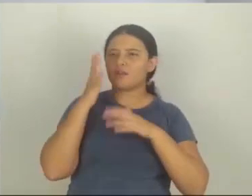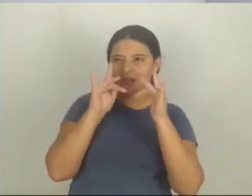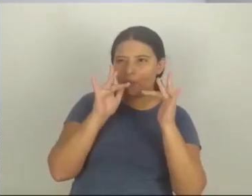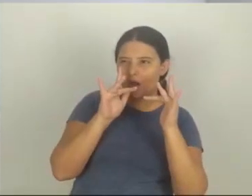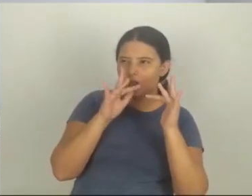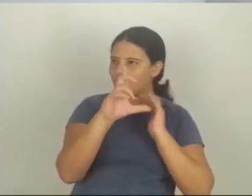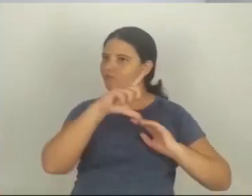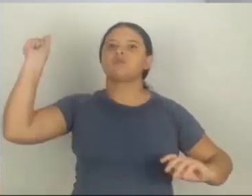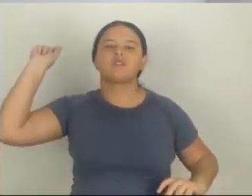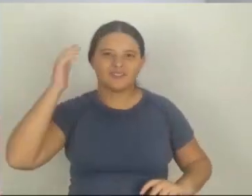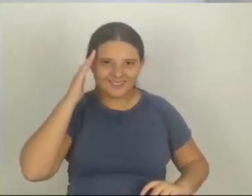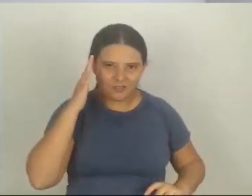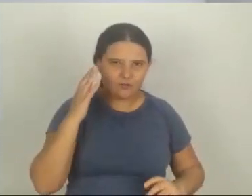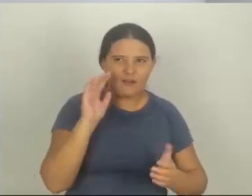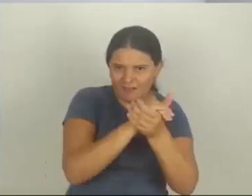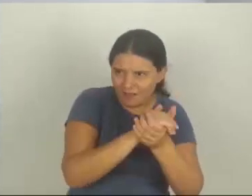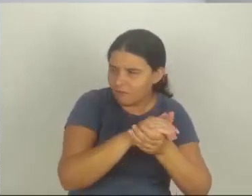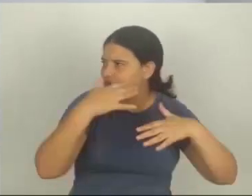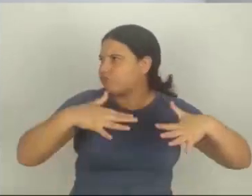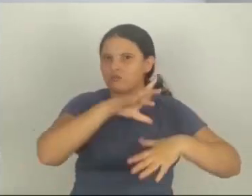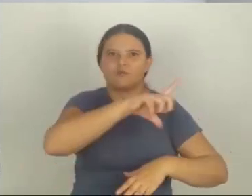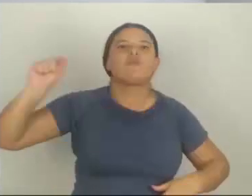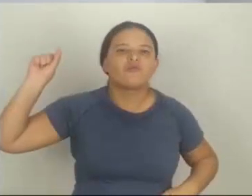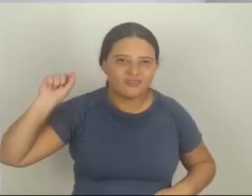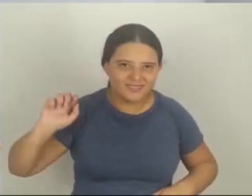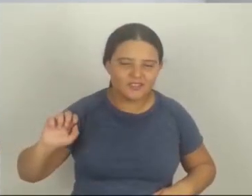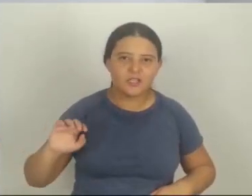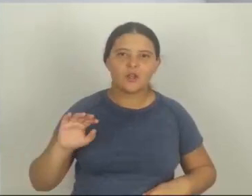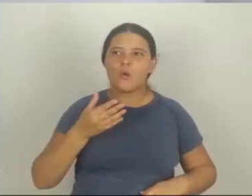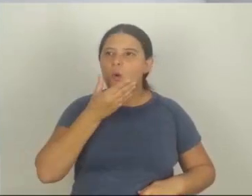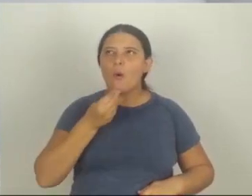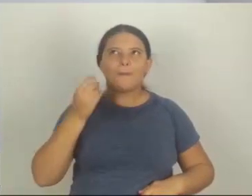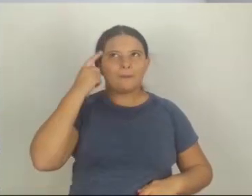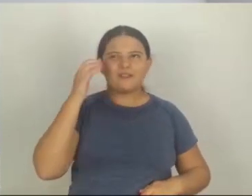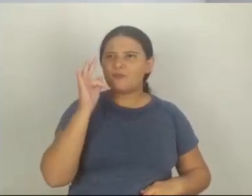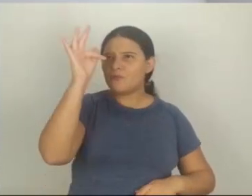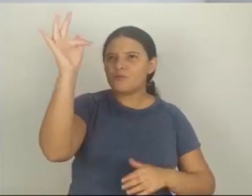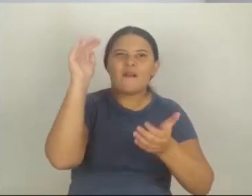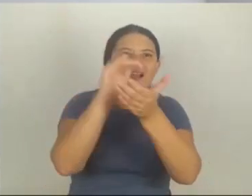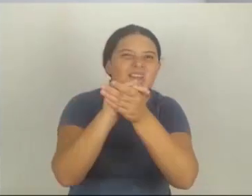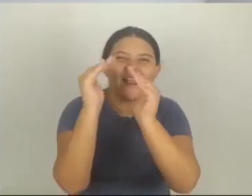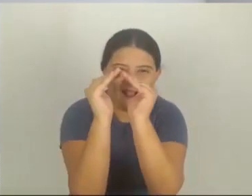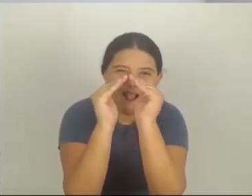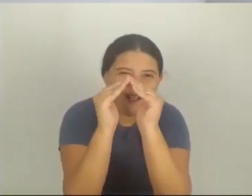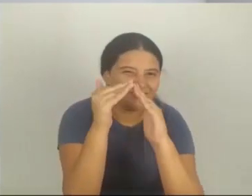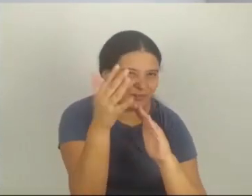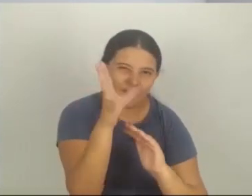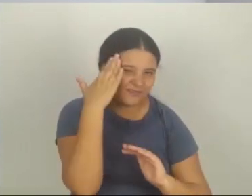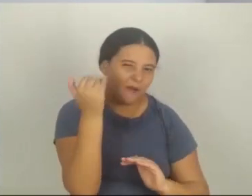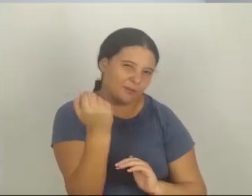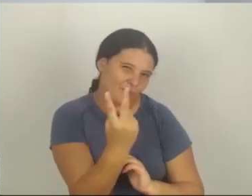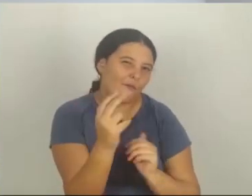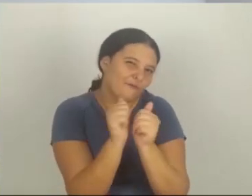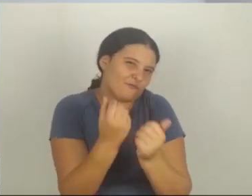mulher quer namorar, né? Casar. E também parece que ele não quer esse projeto de ninho, sabe? De vida